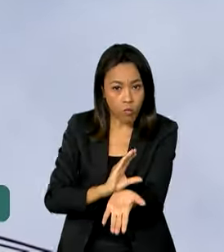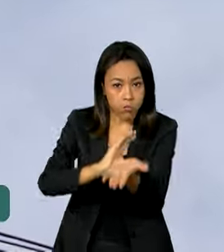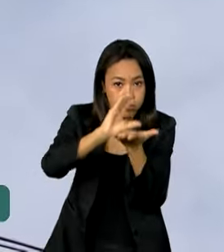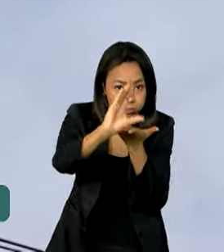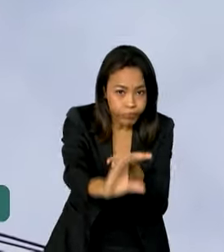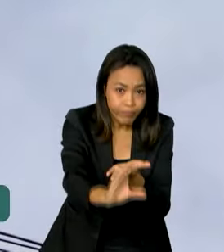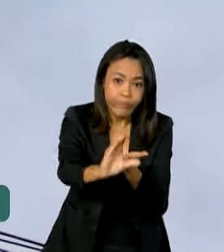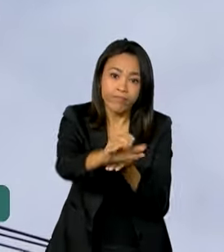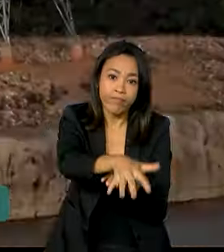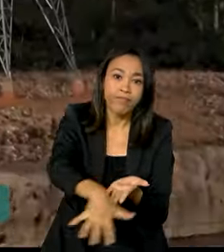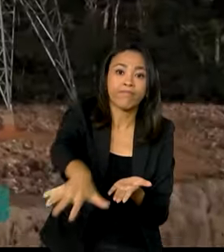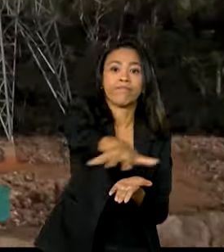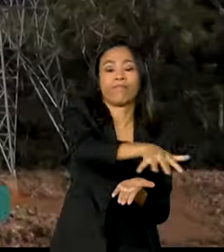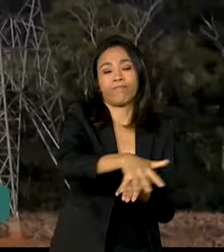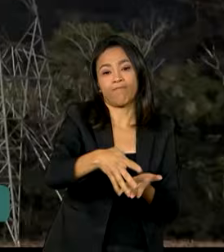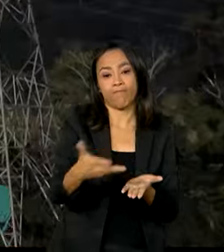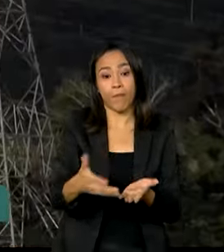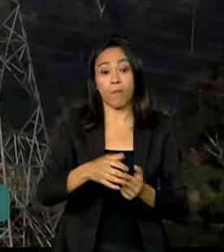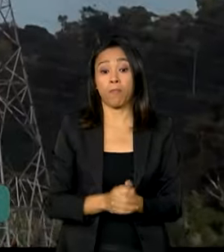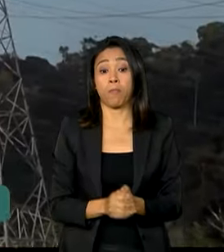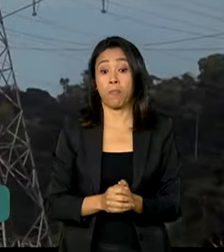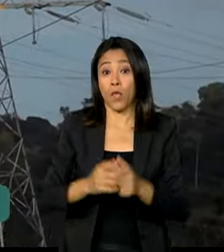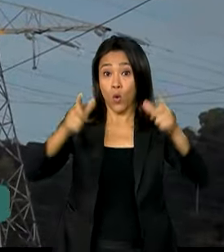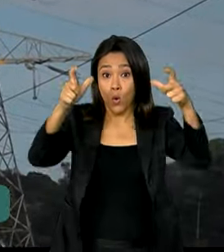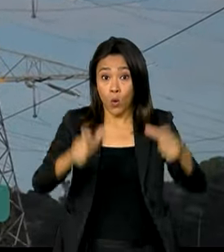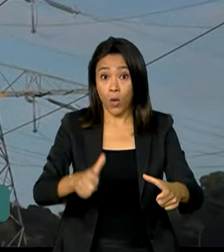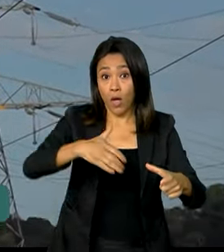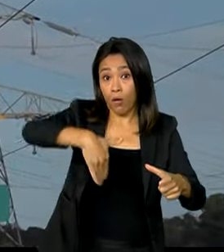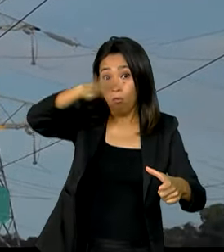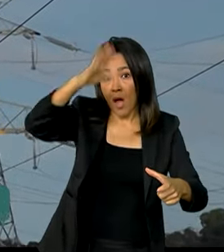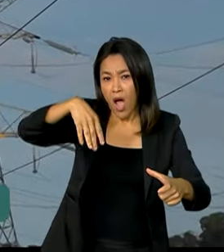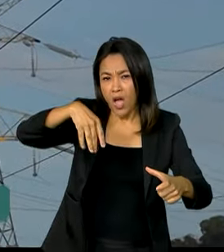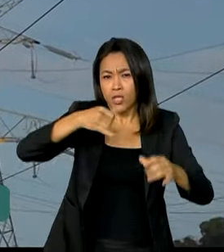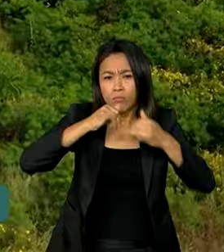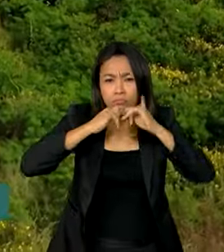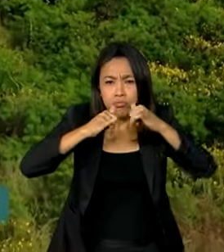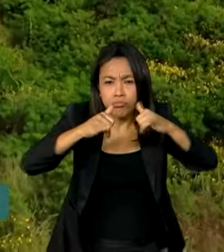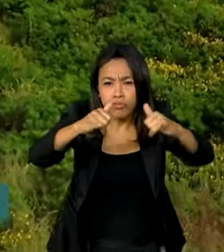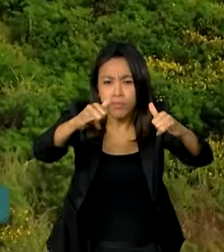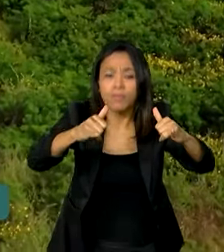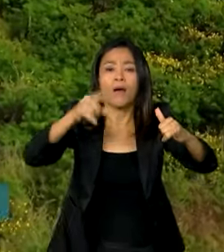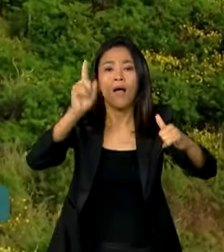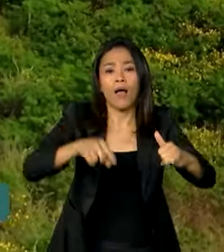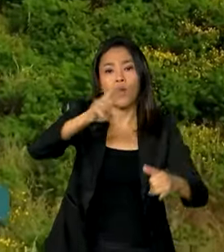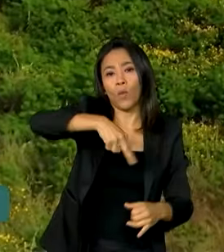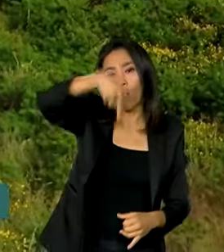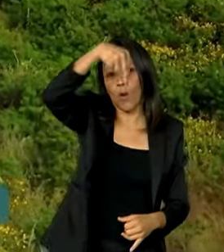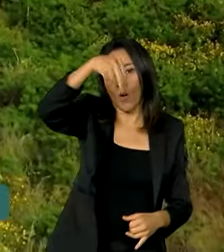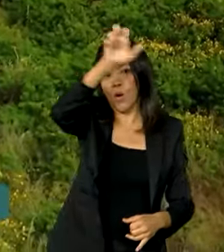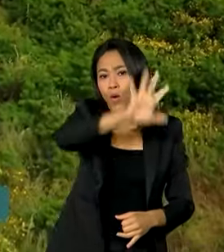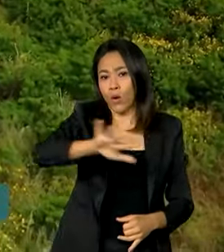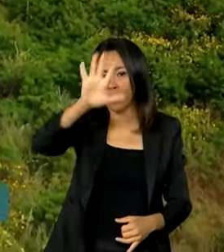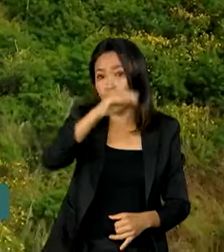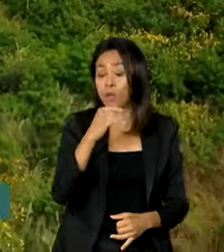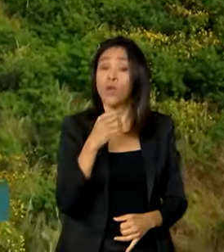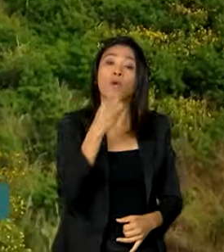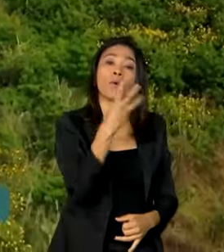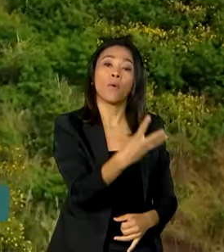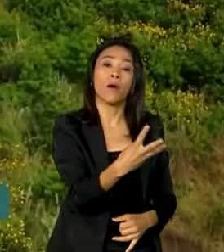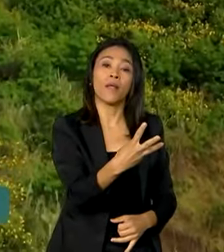desenvolvimento energético. A região com maior número de ligações de energia elétrica foi o norte, com 43 mil pontos,